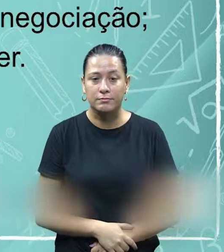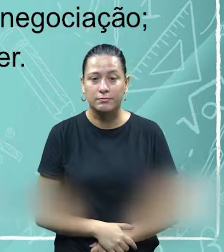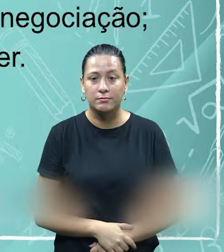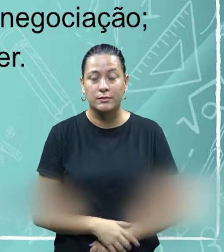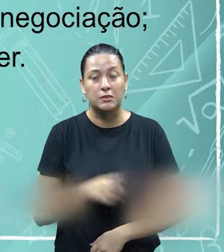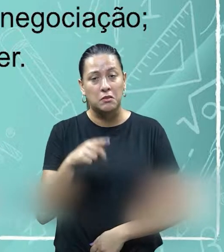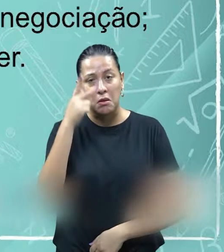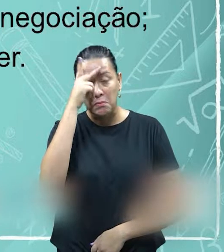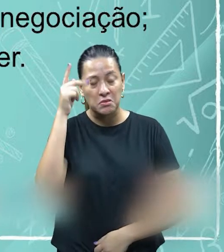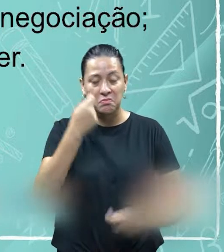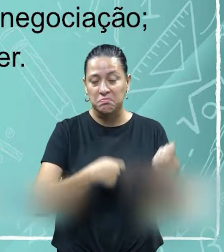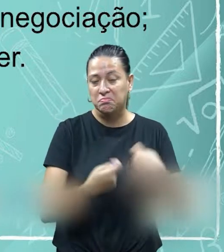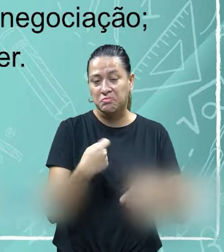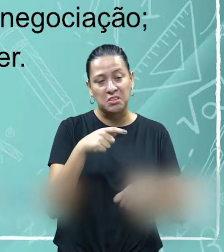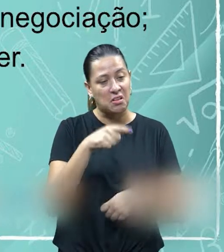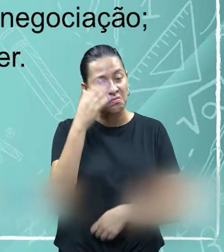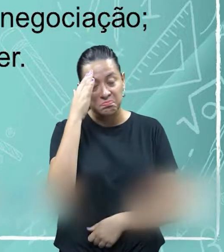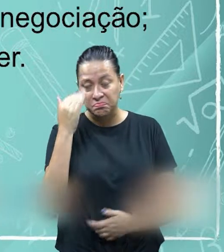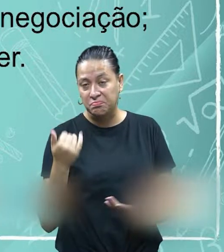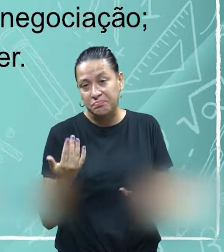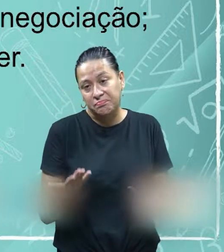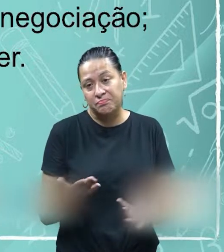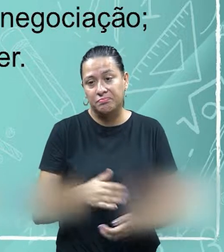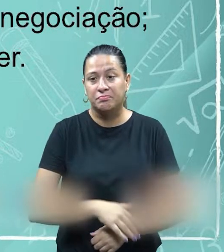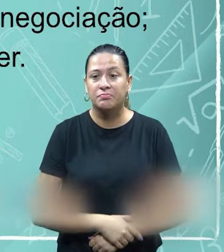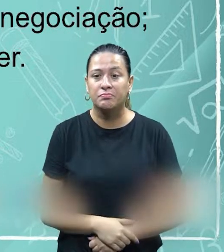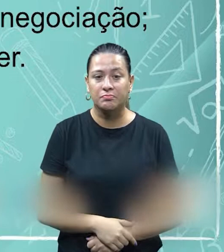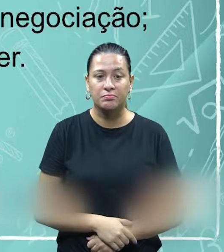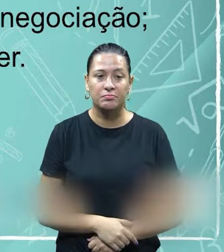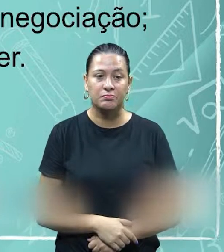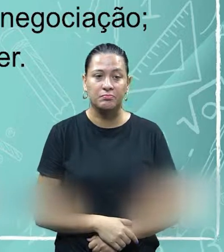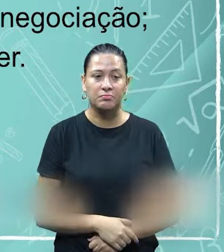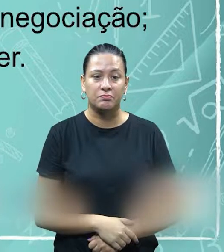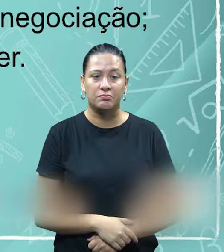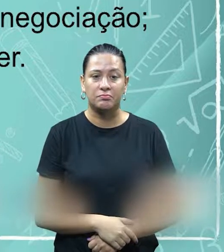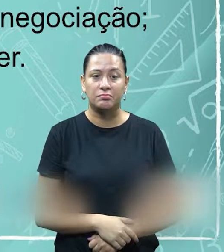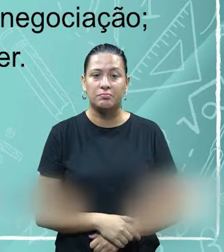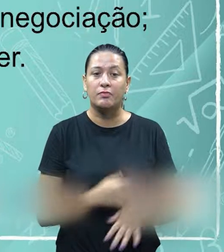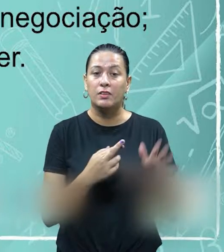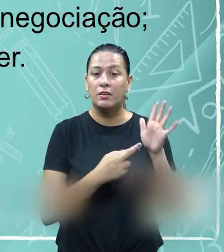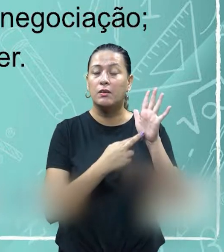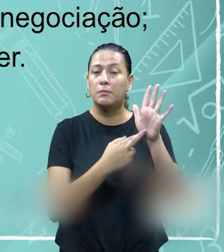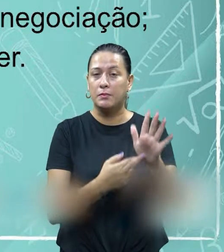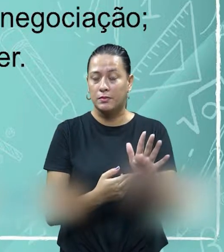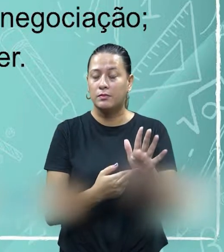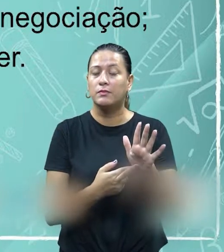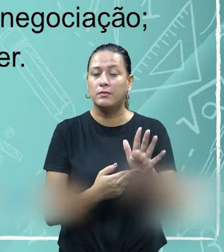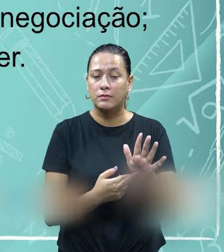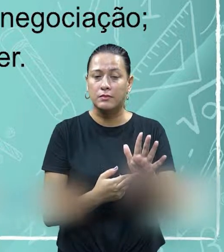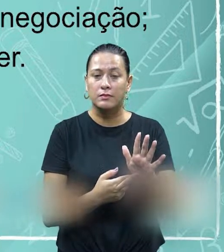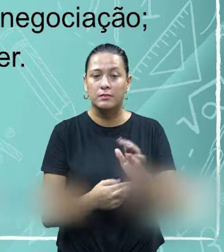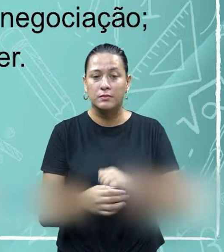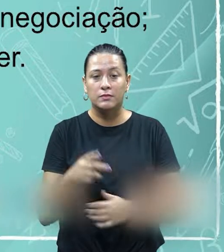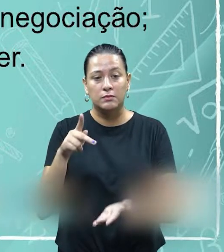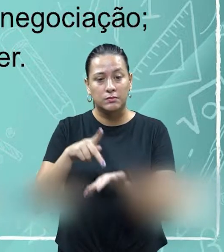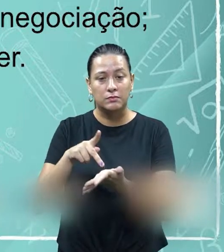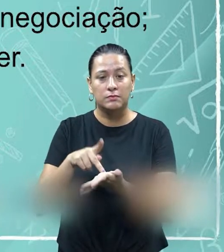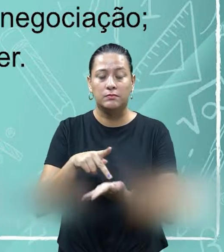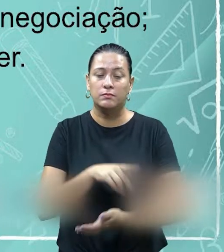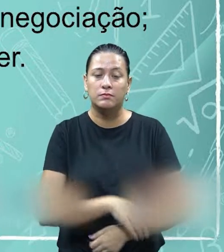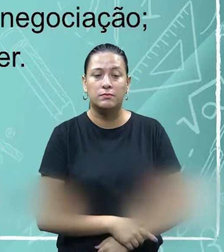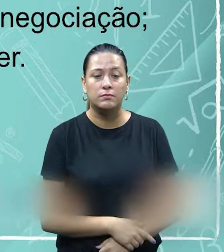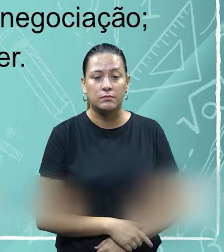situação o negociador ele não soube para as quais ele está trabalhando e sendo representante legal. Outra questão que foi